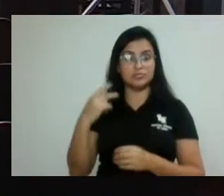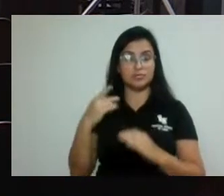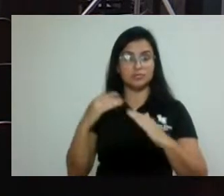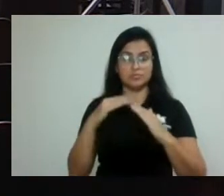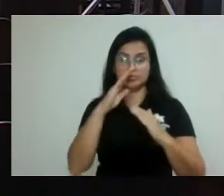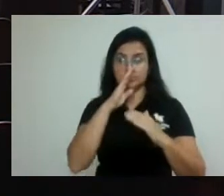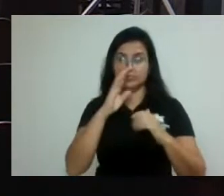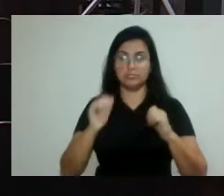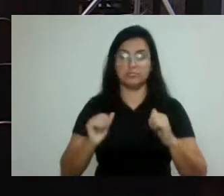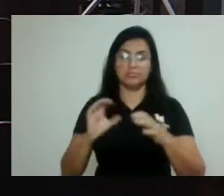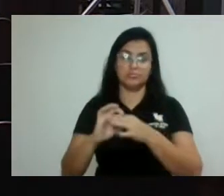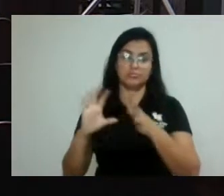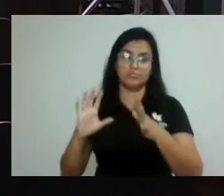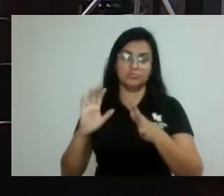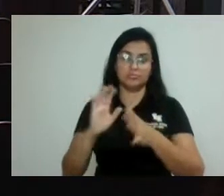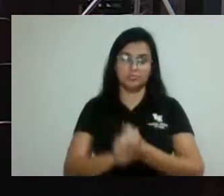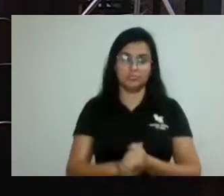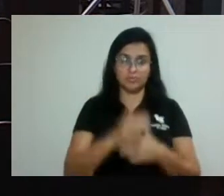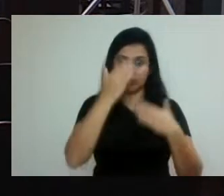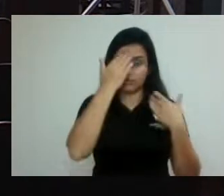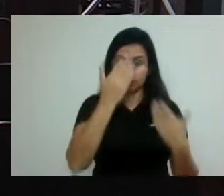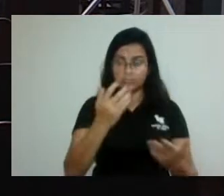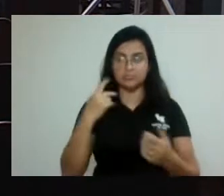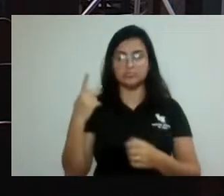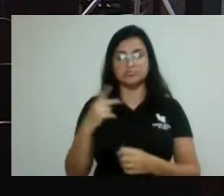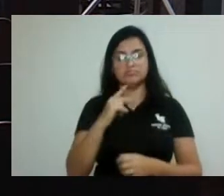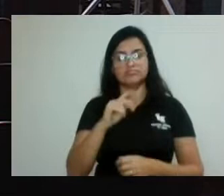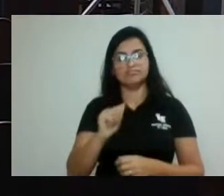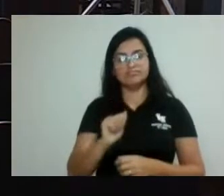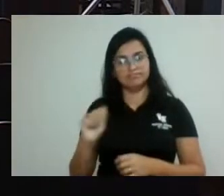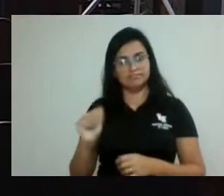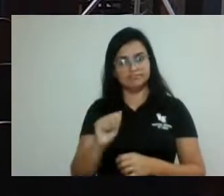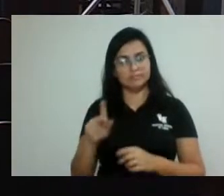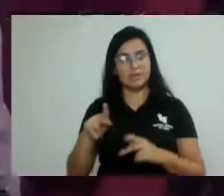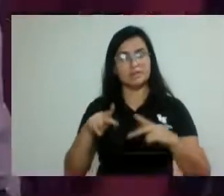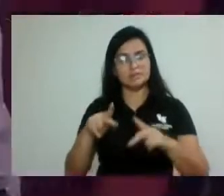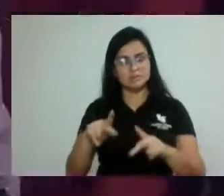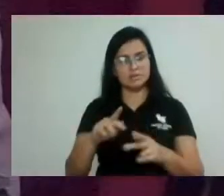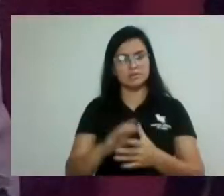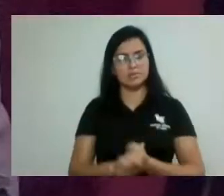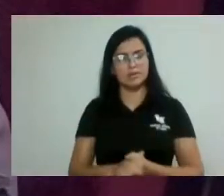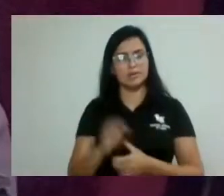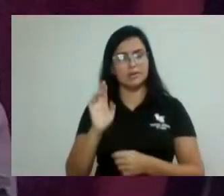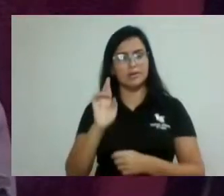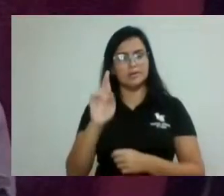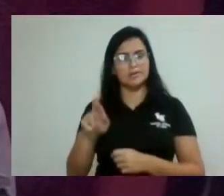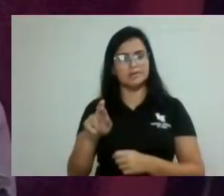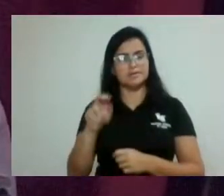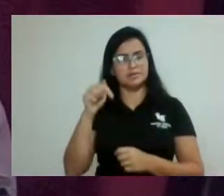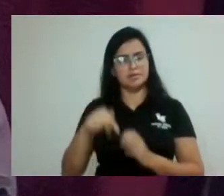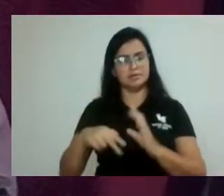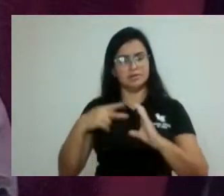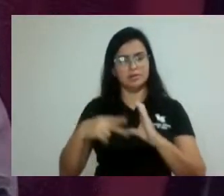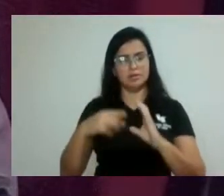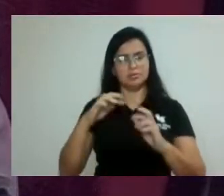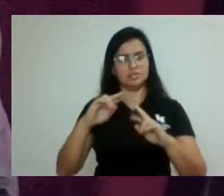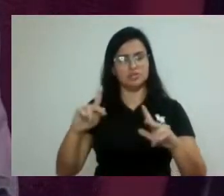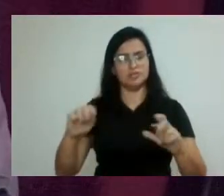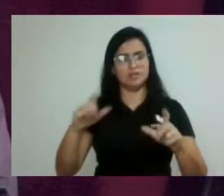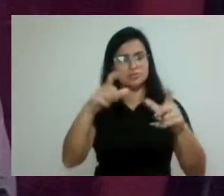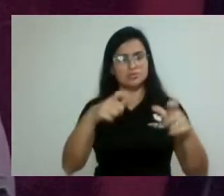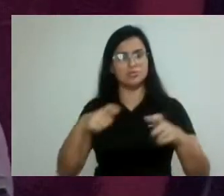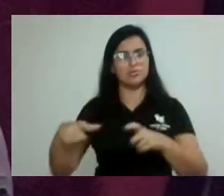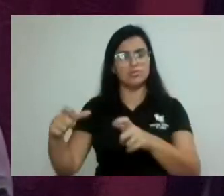Como estão, aprovado, agradecer o doutor Antônio Aguiar, tem representado a casa para a gente em vários lugares. A gente não está tendo condições aqui,